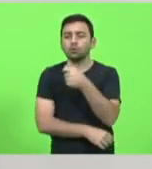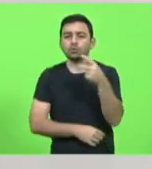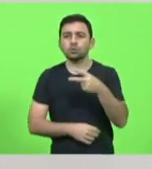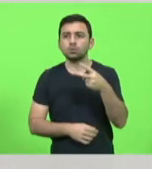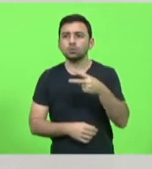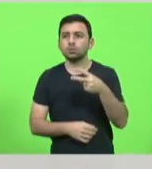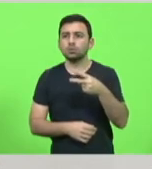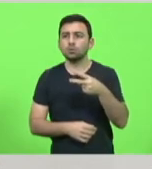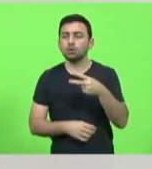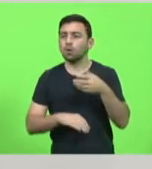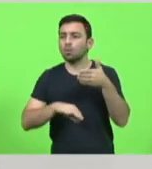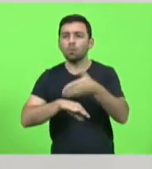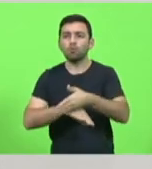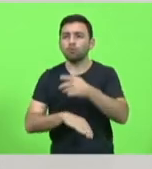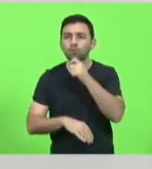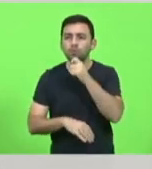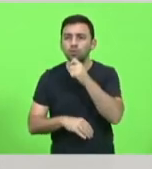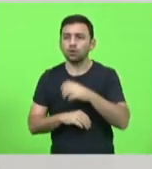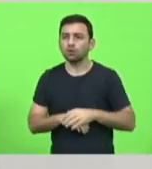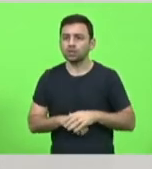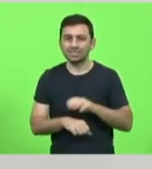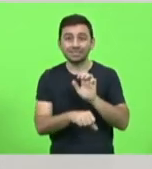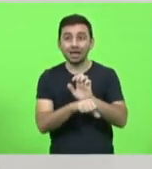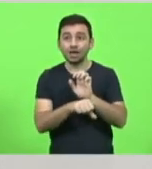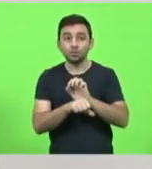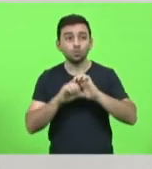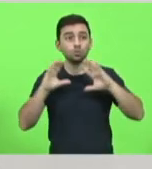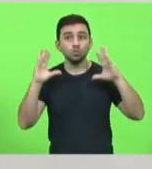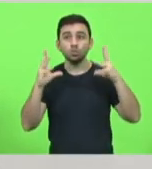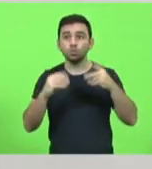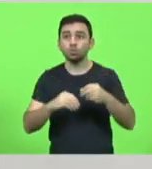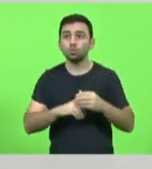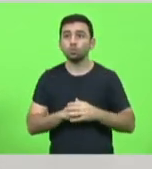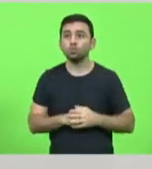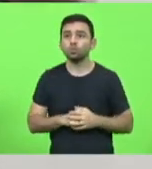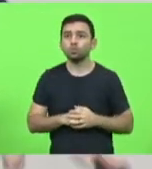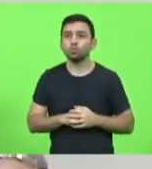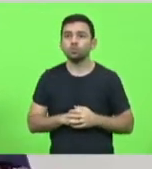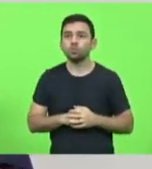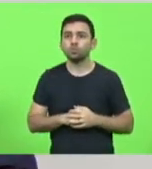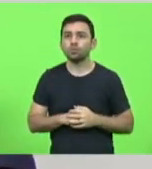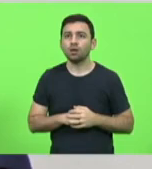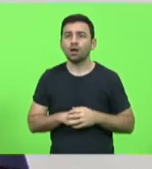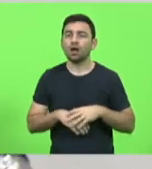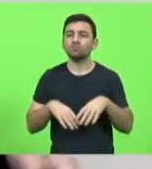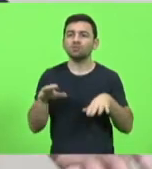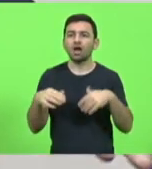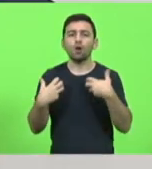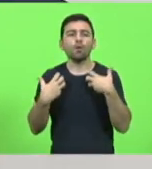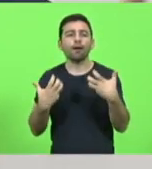semana. No estado todo está acontecendo isso. Ah, agora eu vou escolher o tipo da vacina que eu quero.